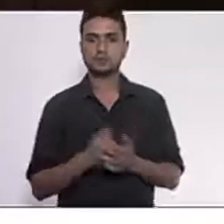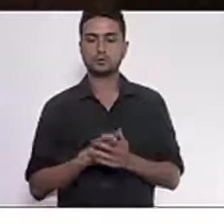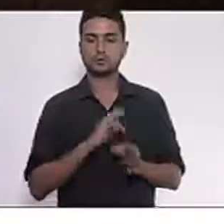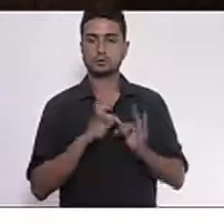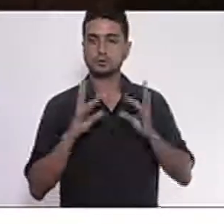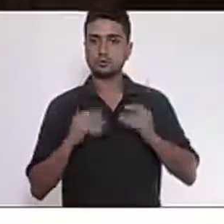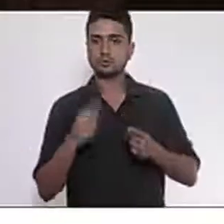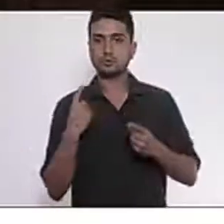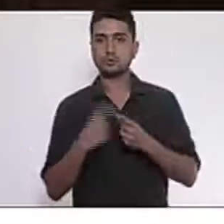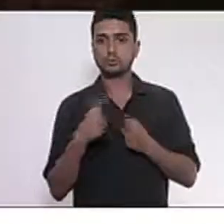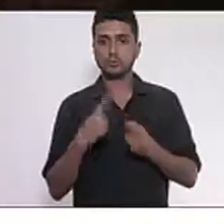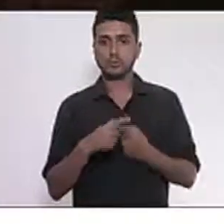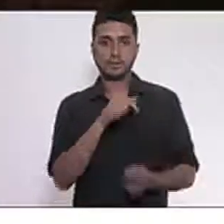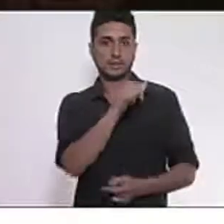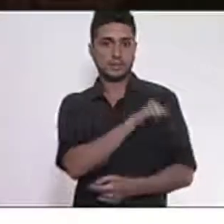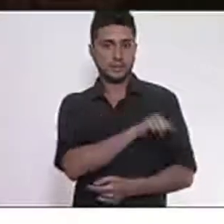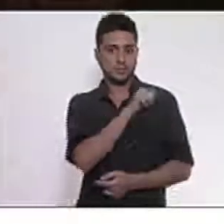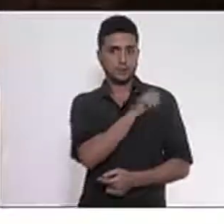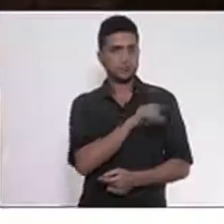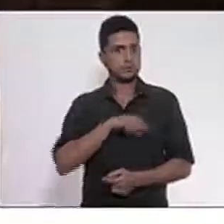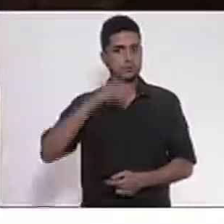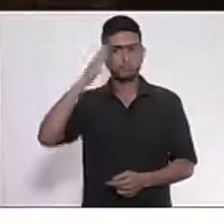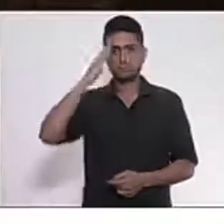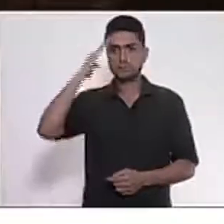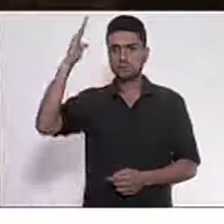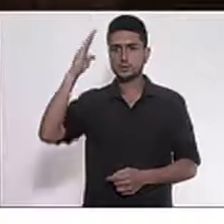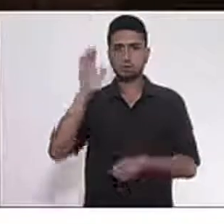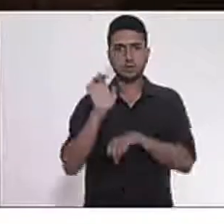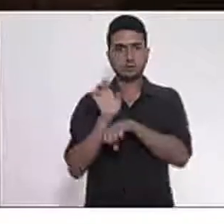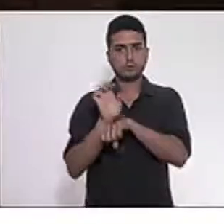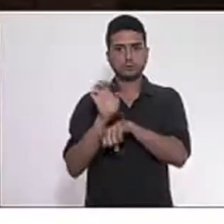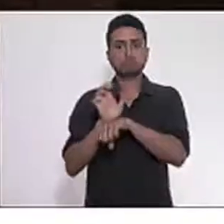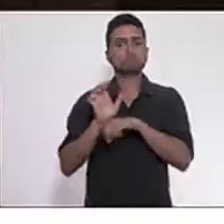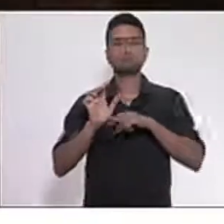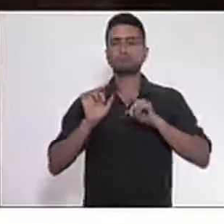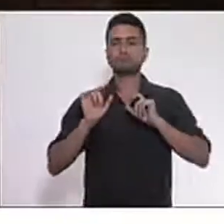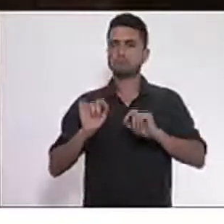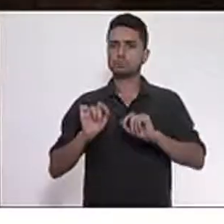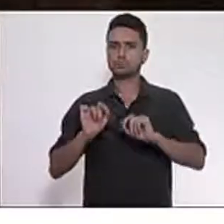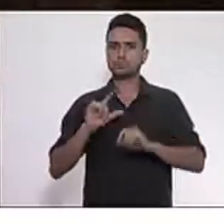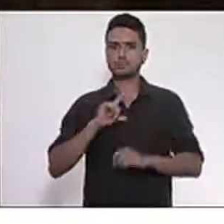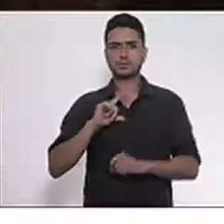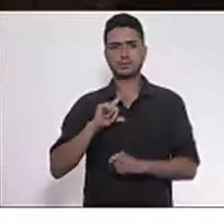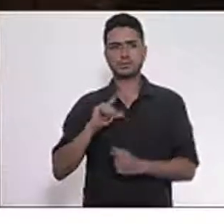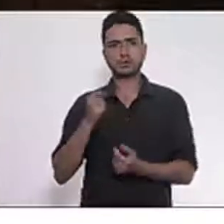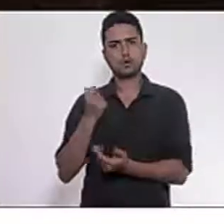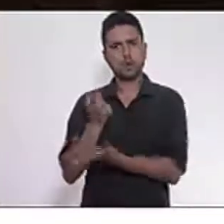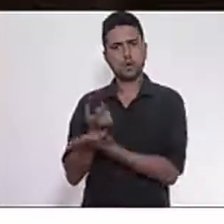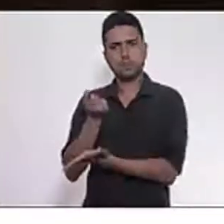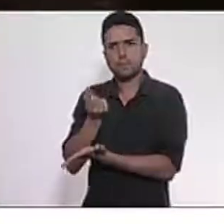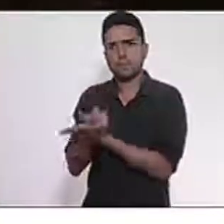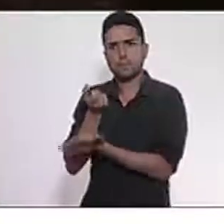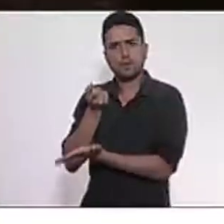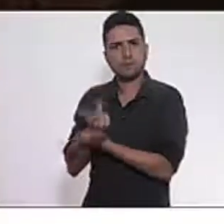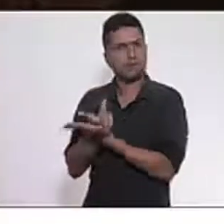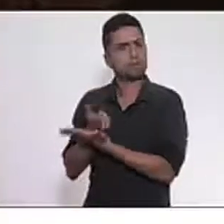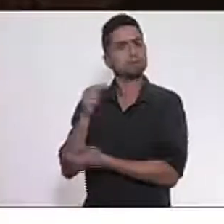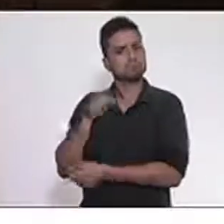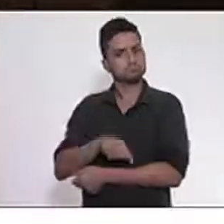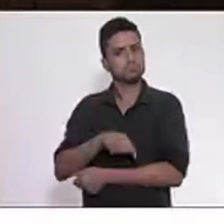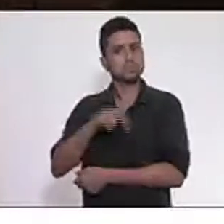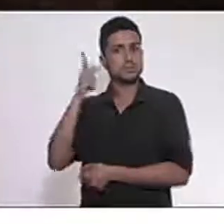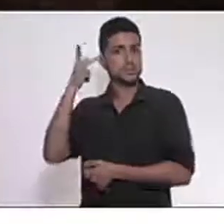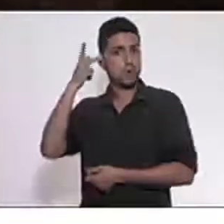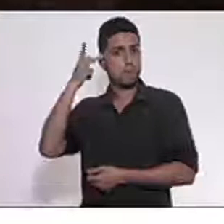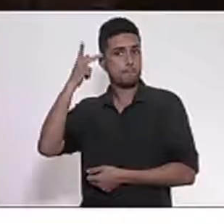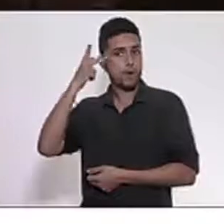é o principal estado consumidor e São Paulo é